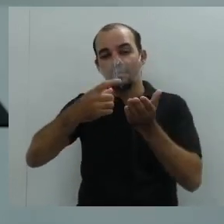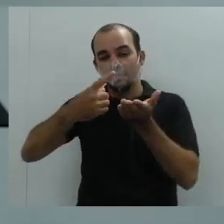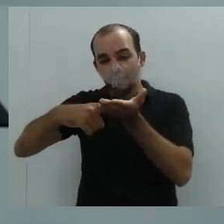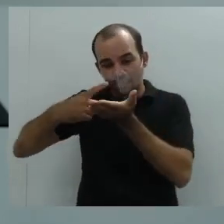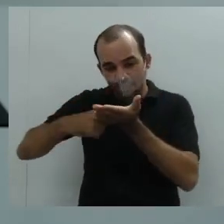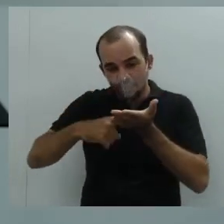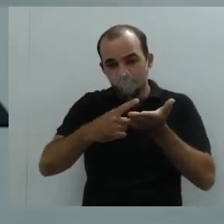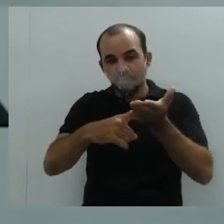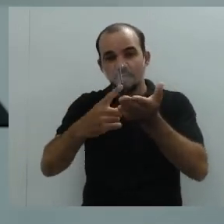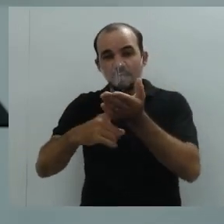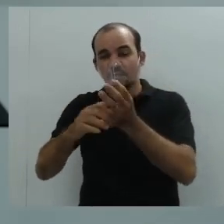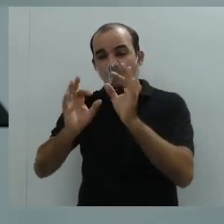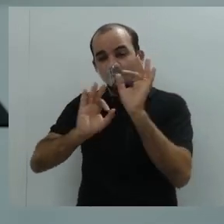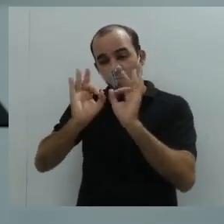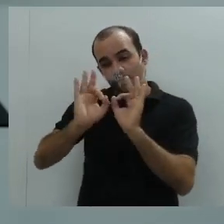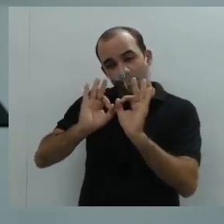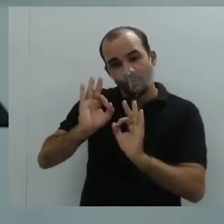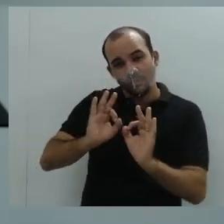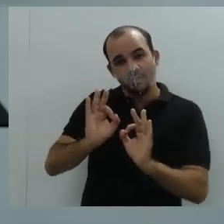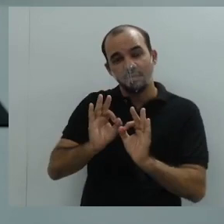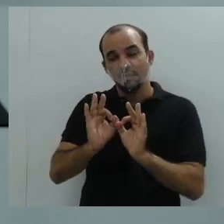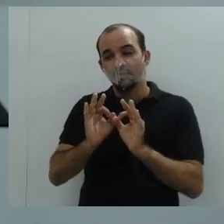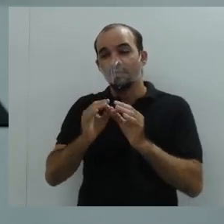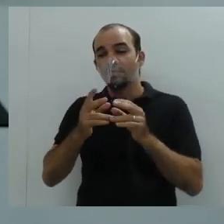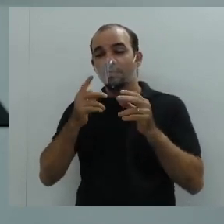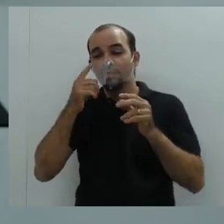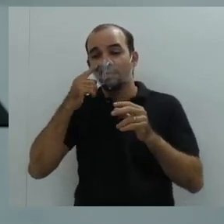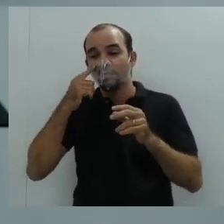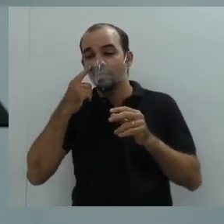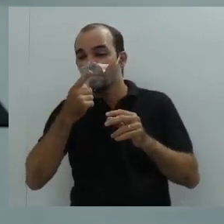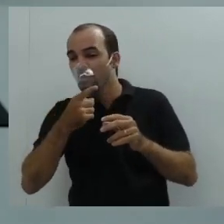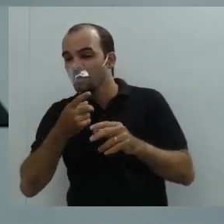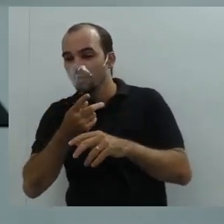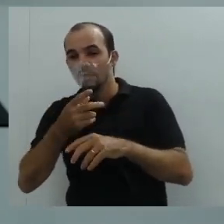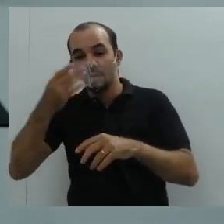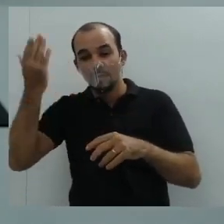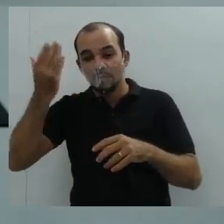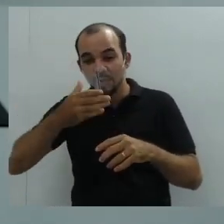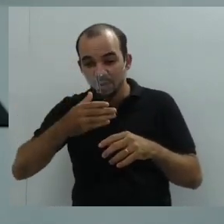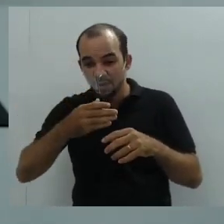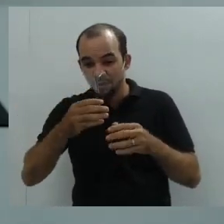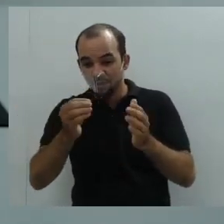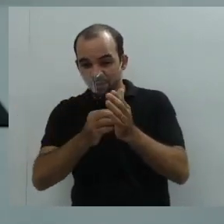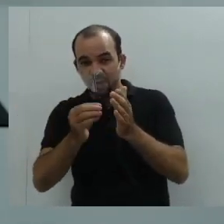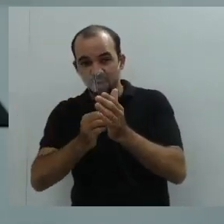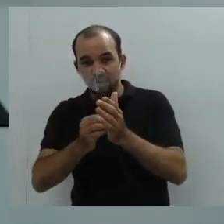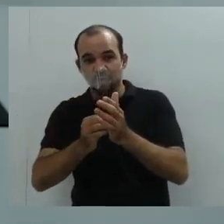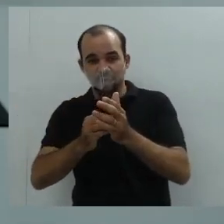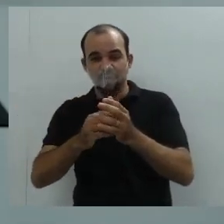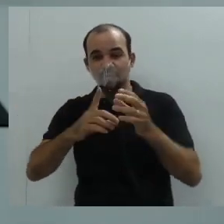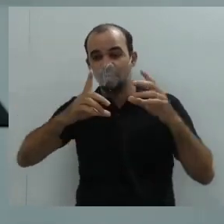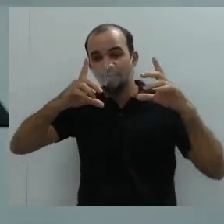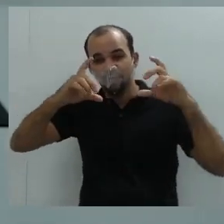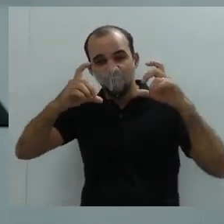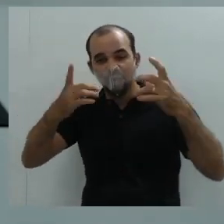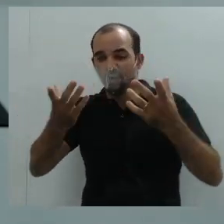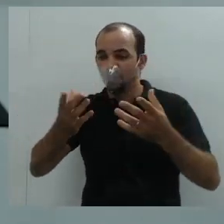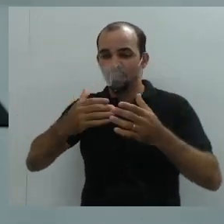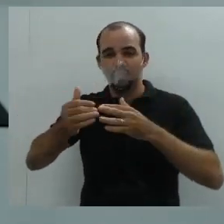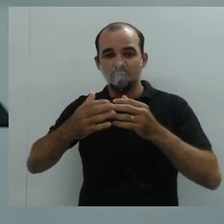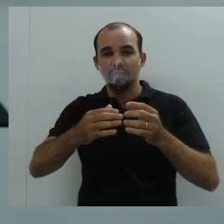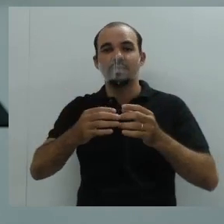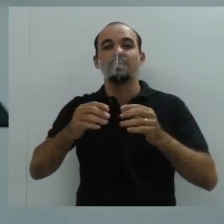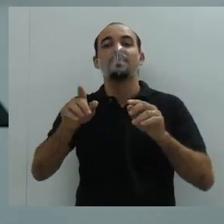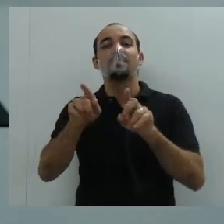uma área de lazer, ela já existe? Não, ela não existe. Então, eu preciso realmente... Por quê? Porque as pessoas no meu